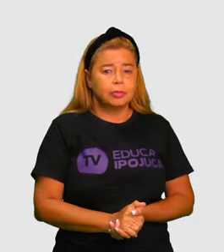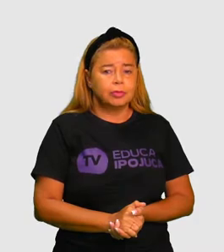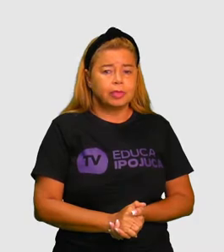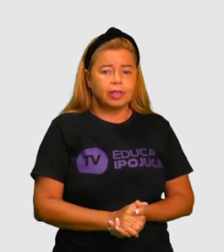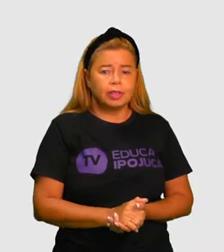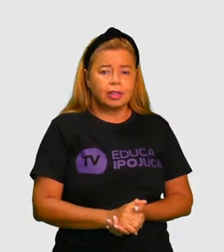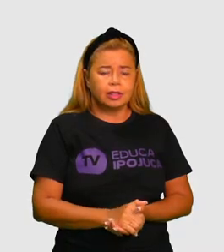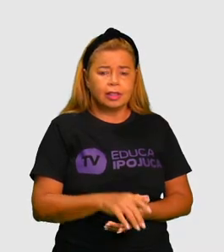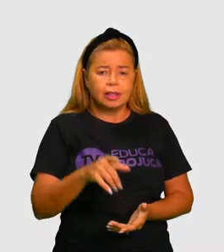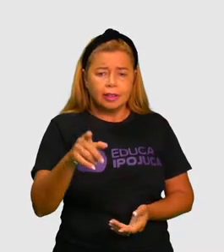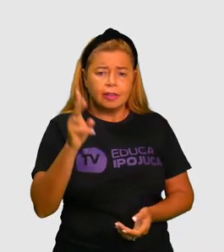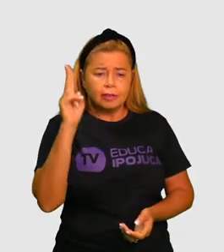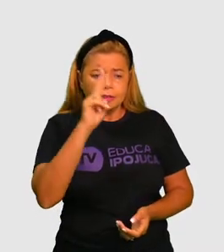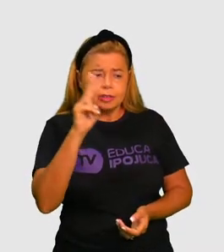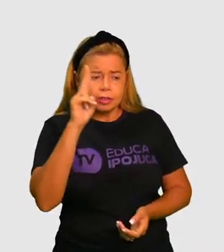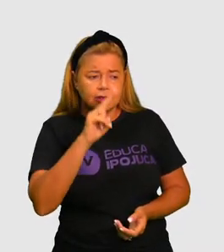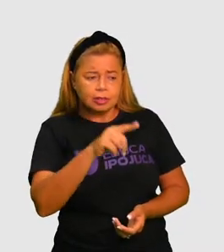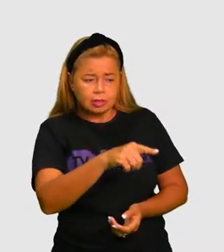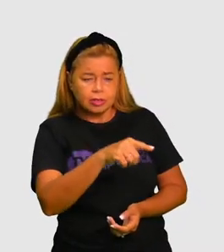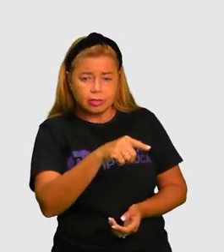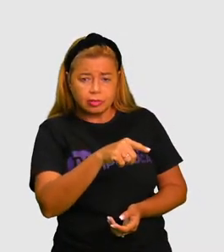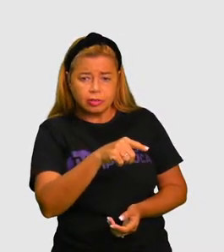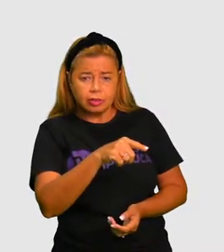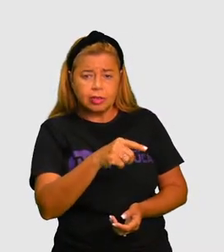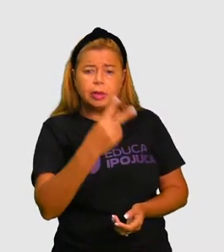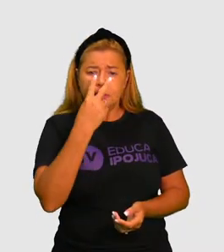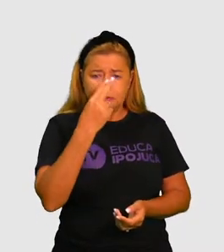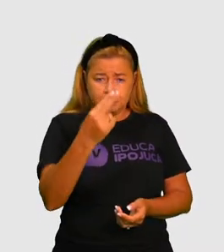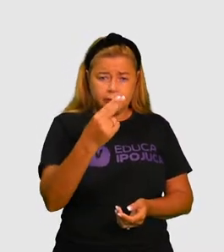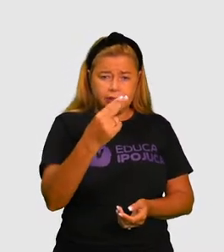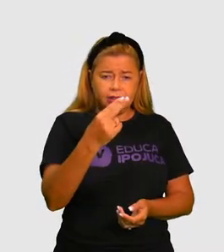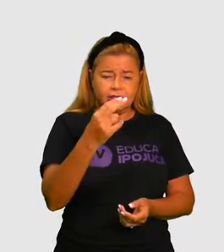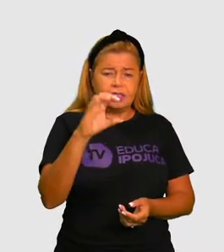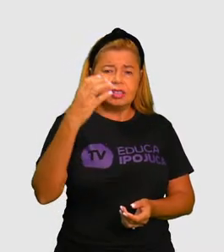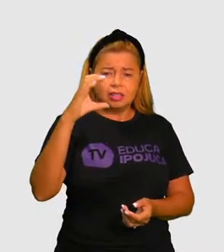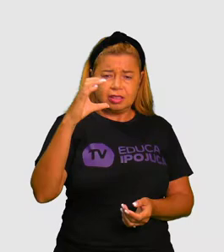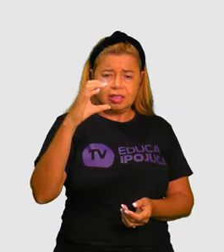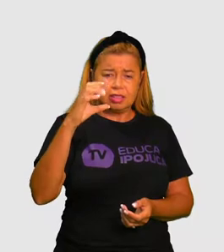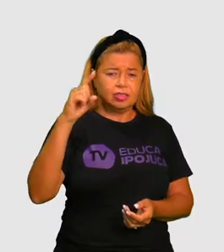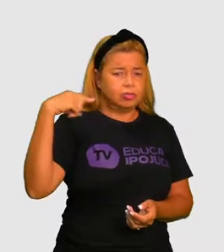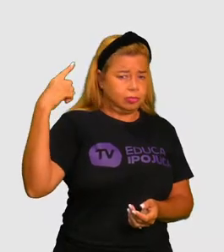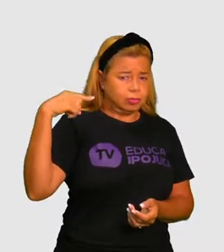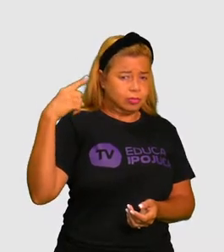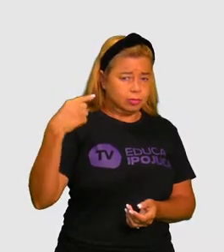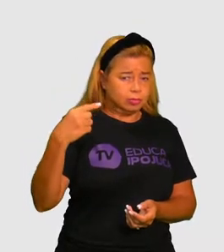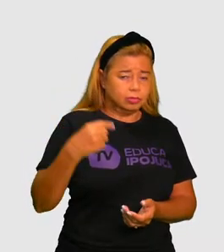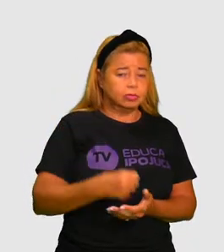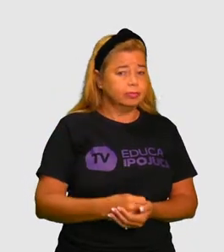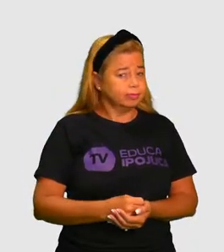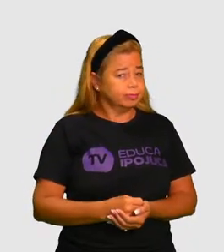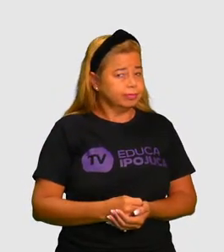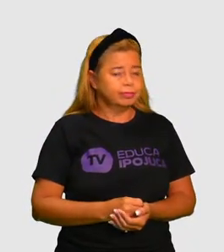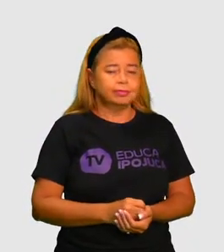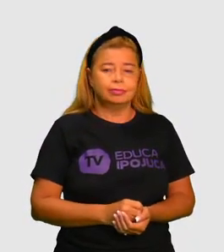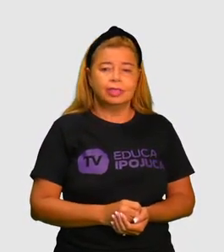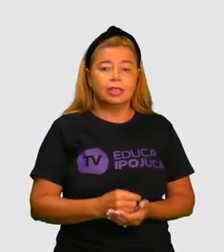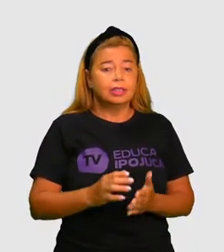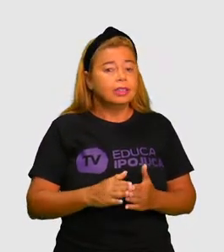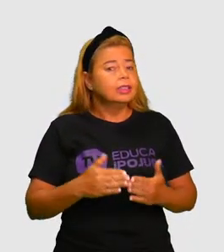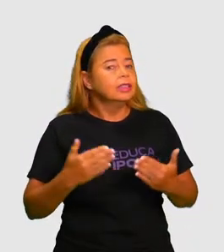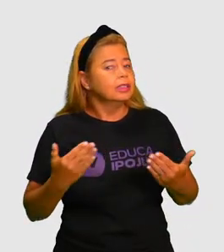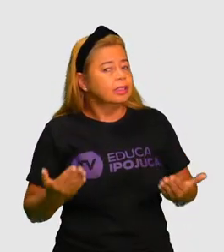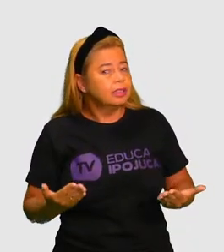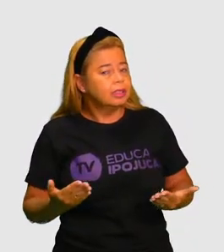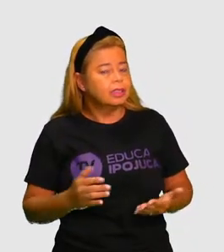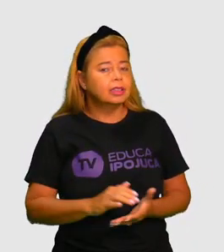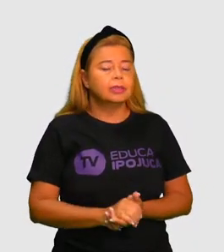imagem que a gente vê, não é? Daqueles cientistas malucos. Pois é. Esses dois homens aí, eles são cientistas e